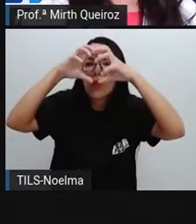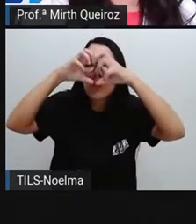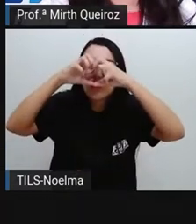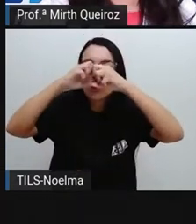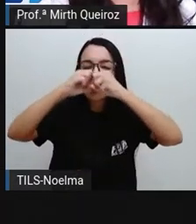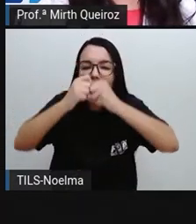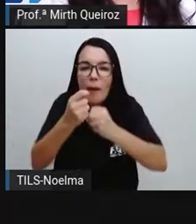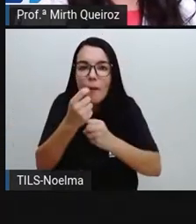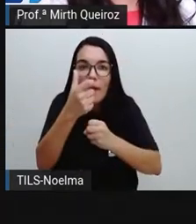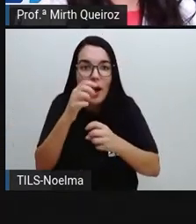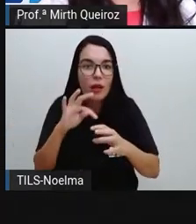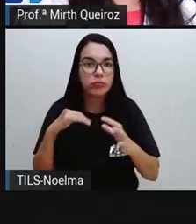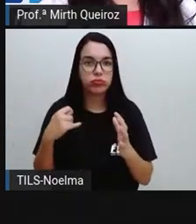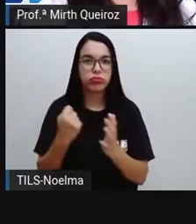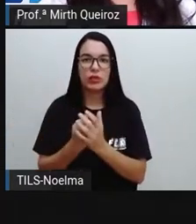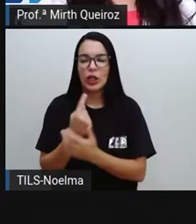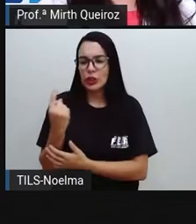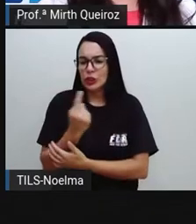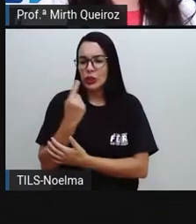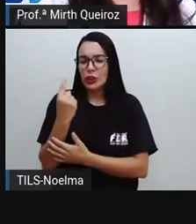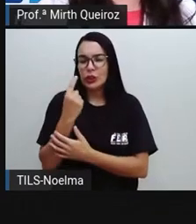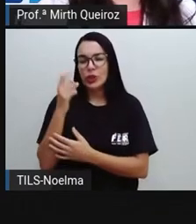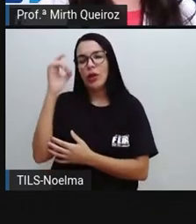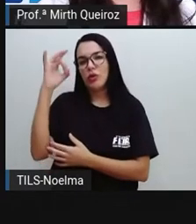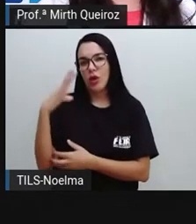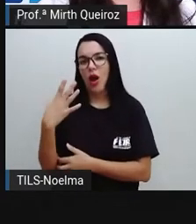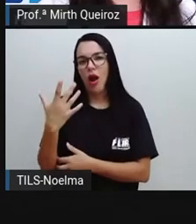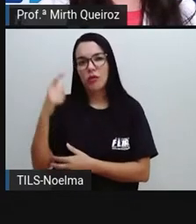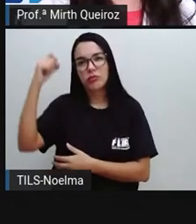absoluta e isolada da luz solar.